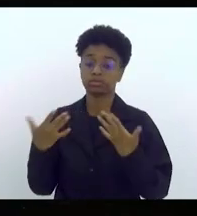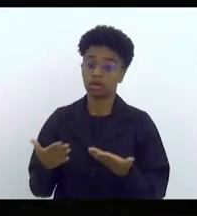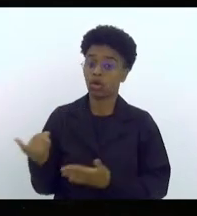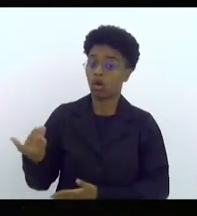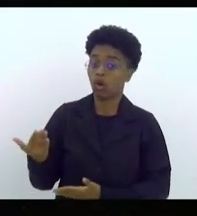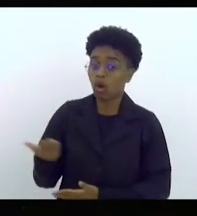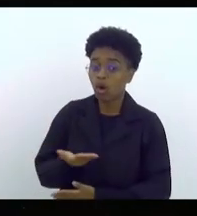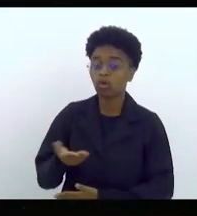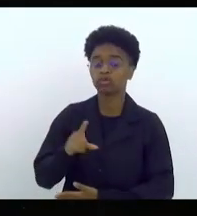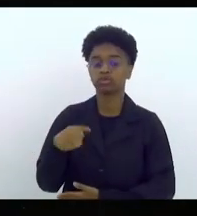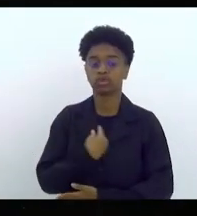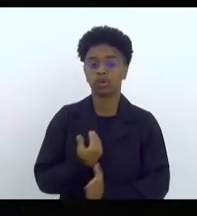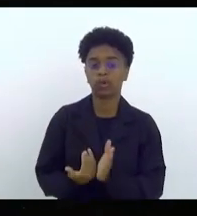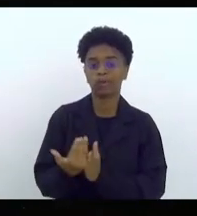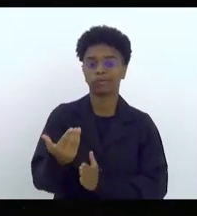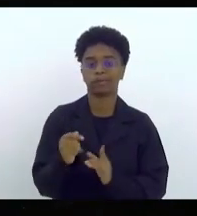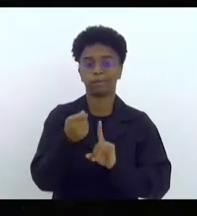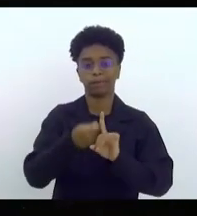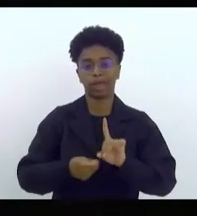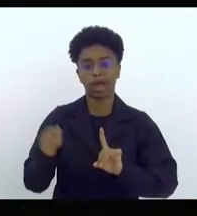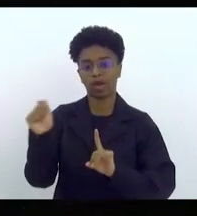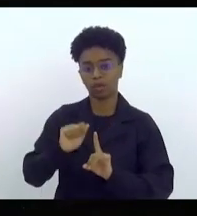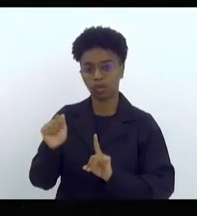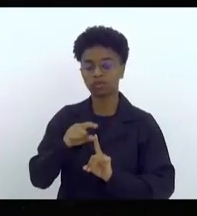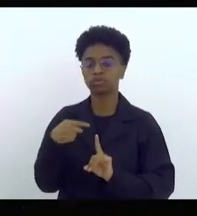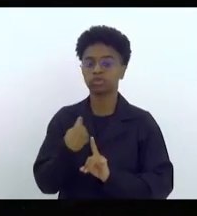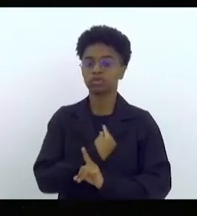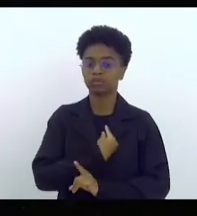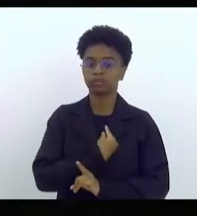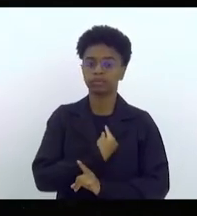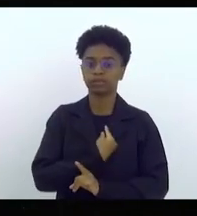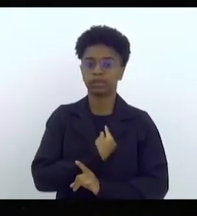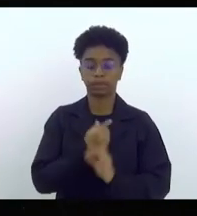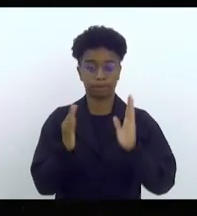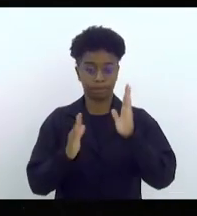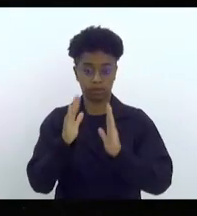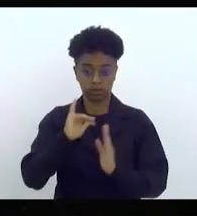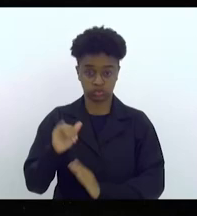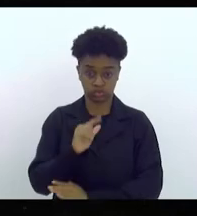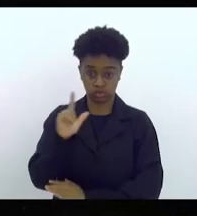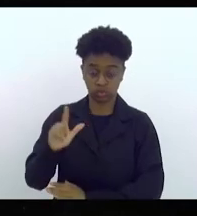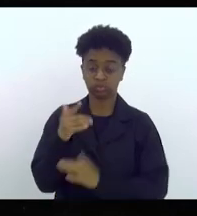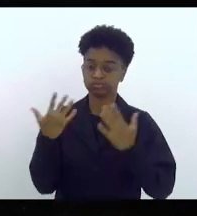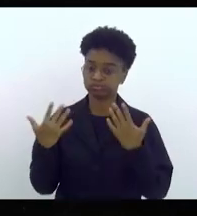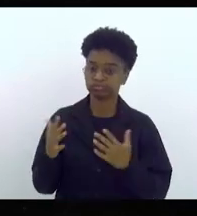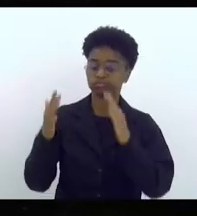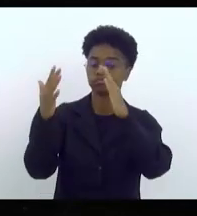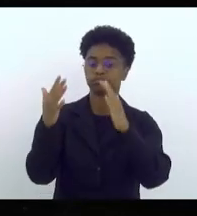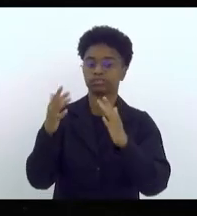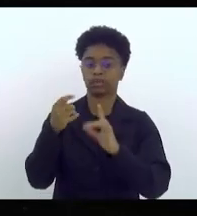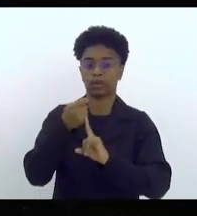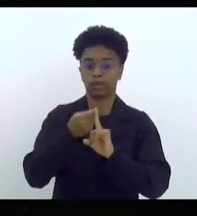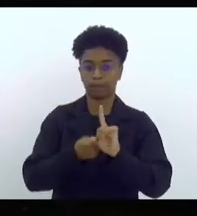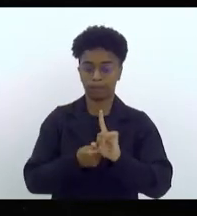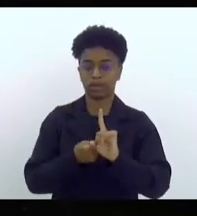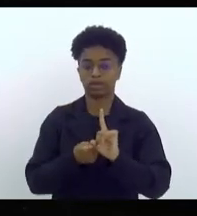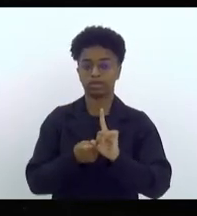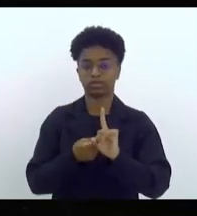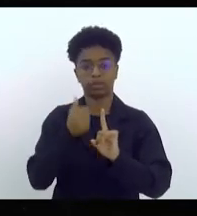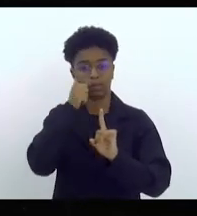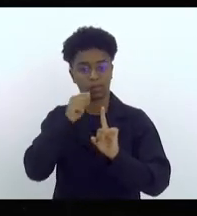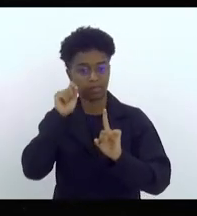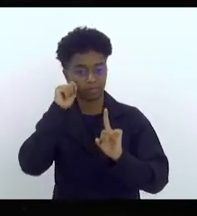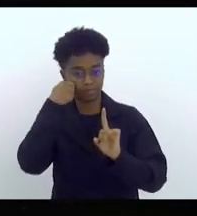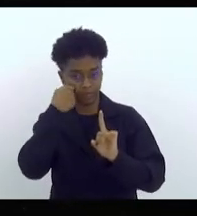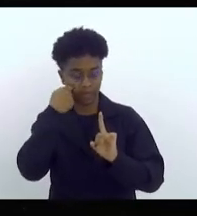nós estamos no iniciozinho de agosto, nós passamos o julho inteiro celebrando o mês da mulher